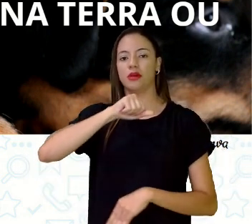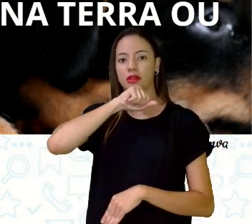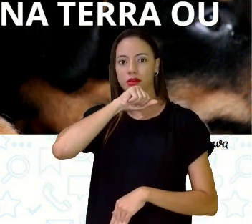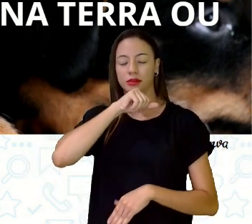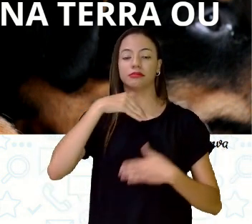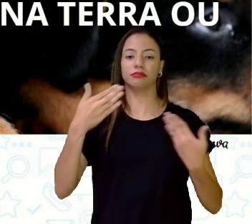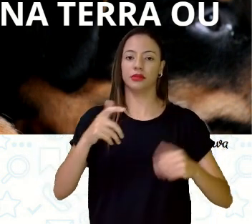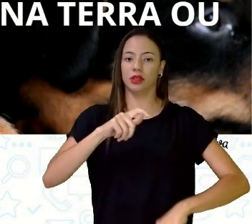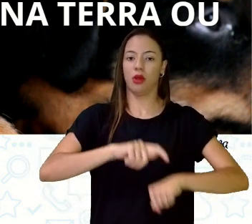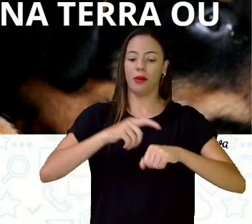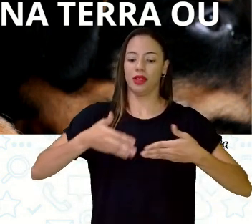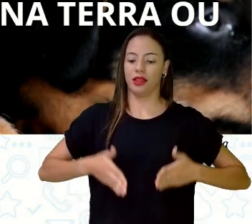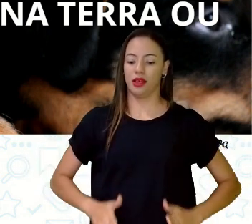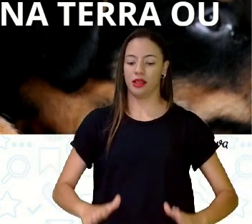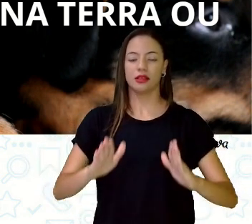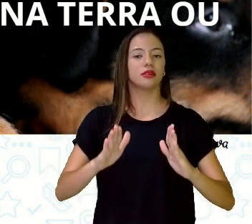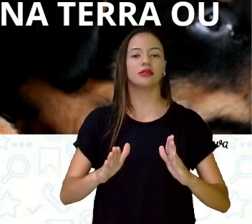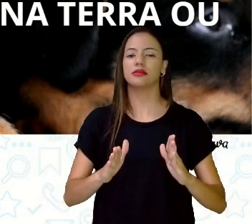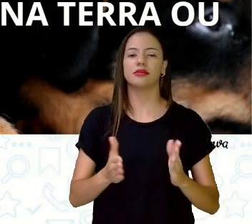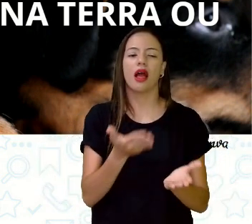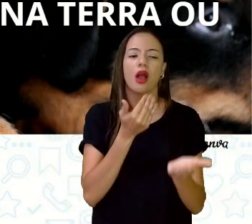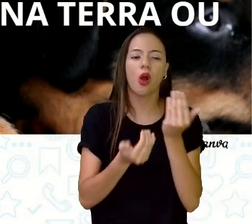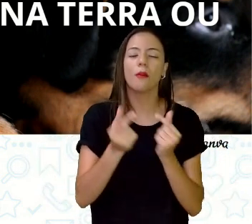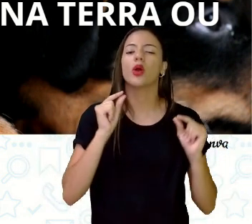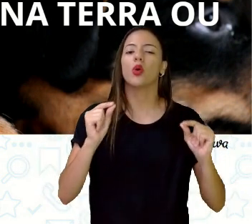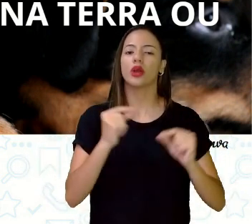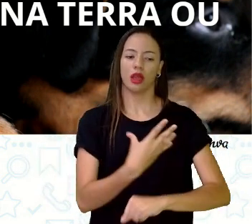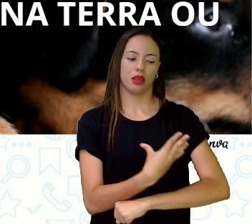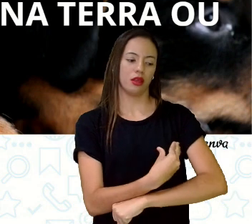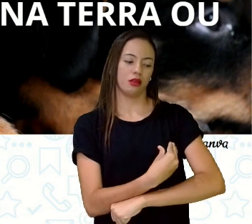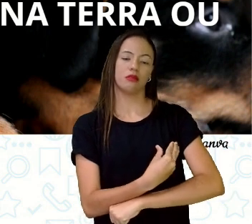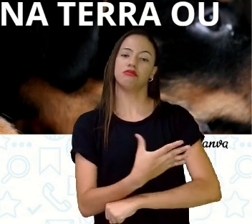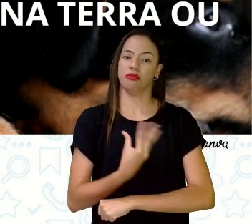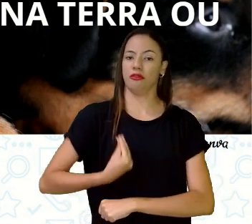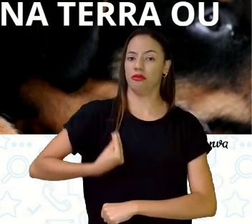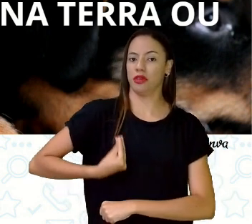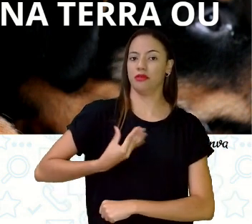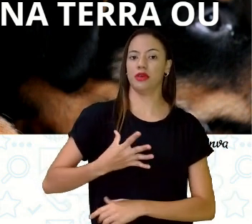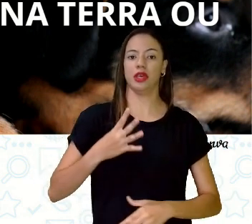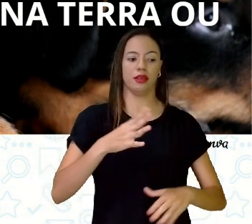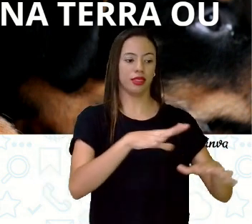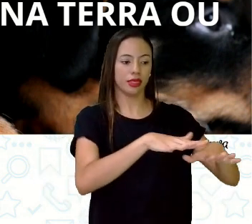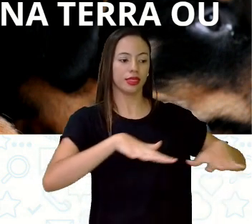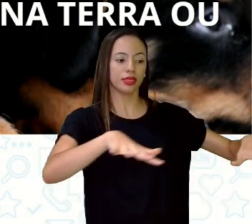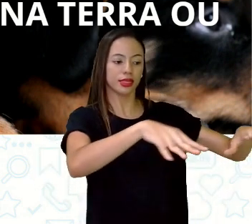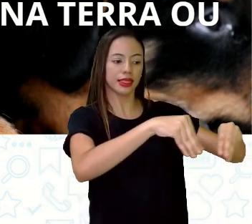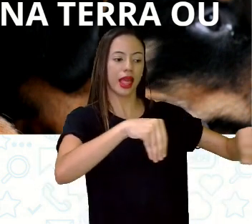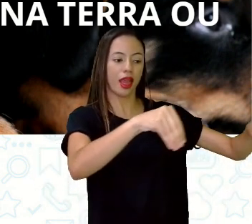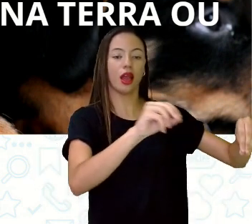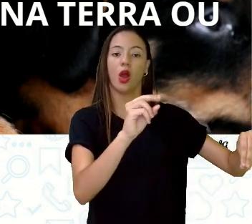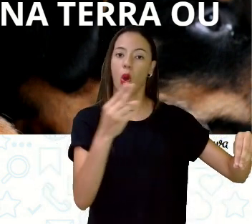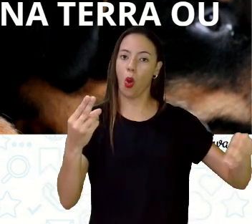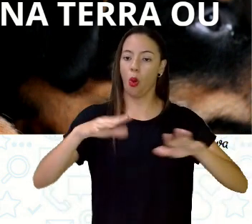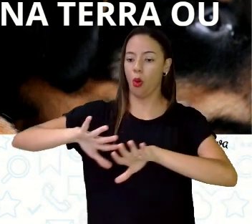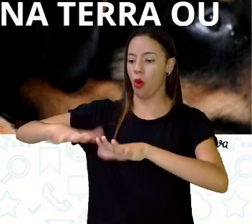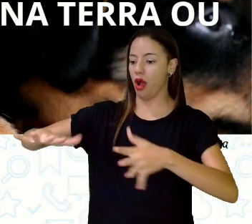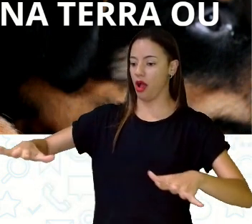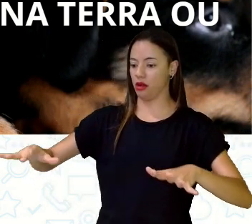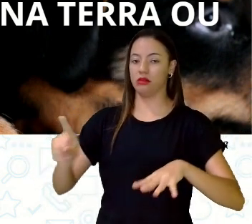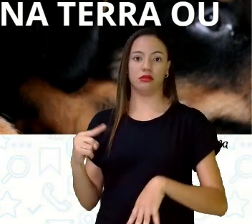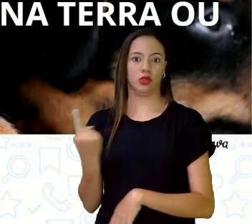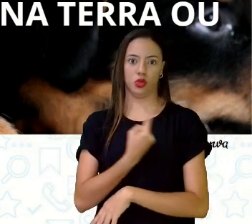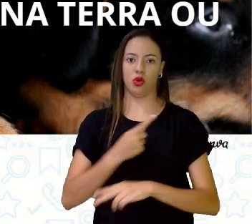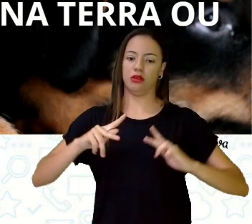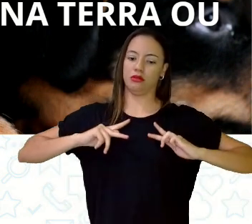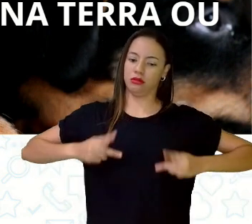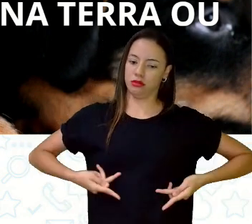alimentam-se do leite materno. Eles podem viver na terra ou na água. Nós somos mamíferos, né? Quando a gente é pequenininho,